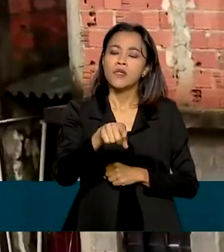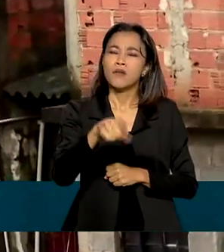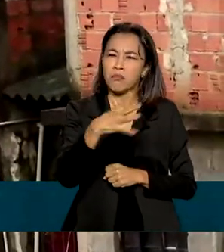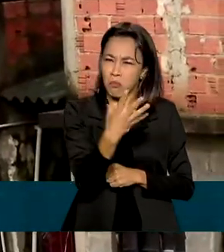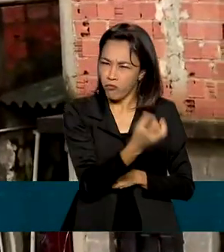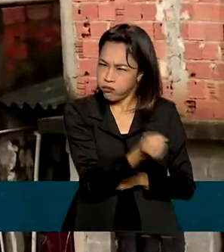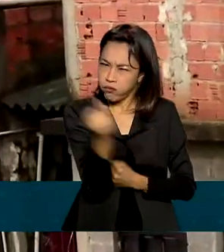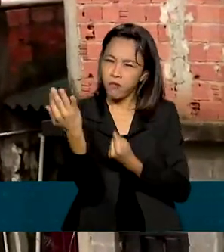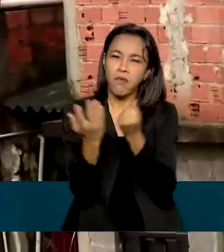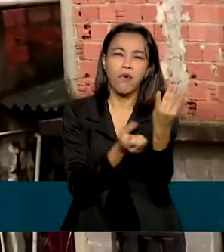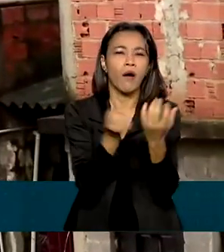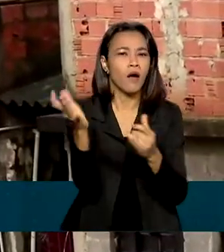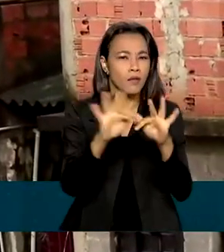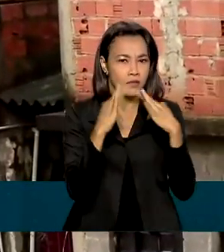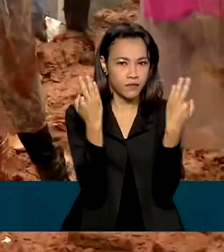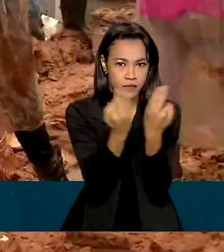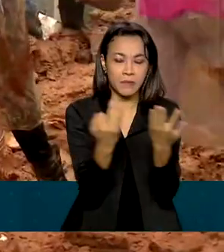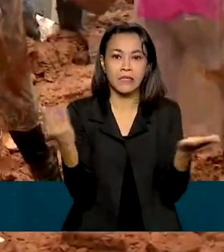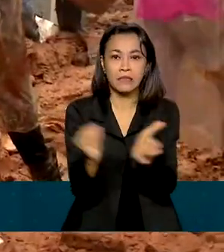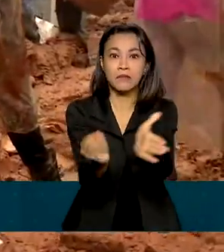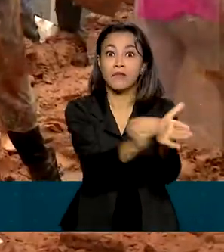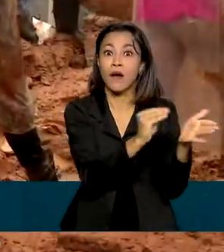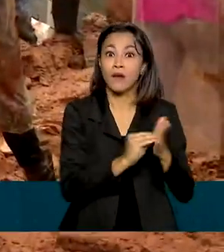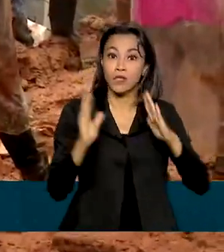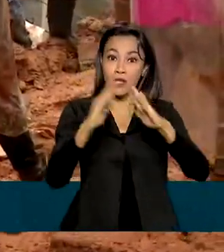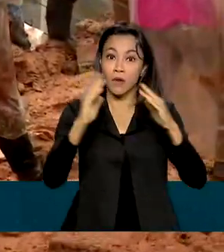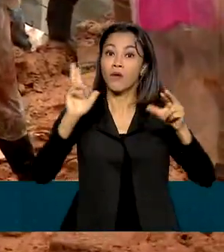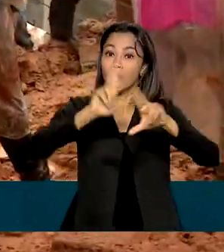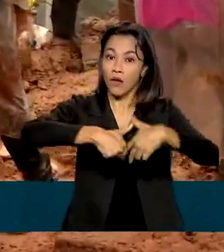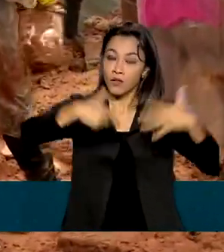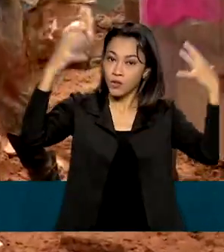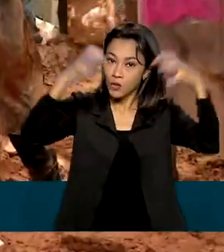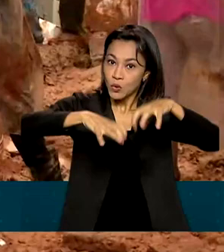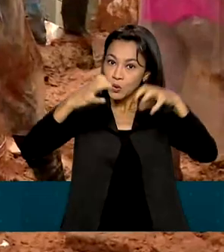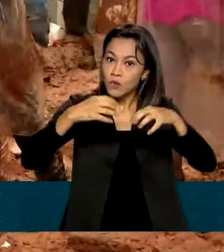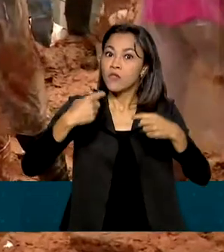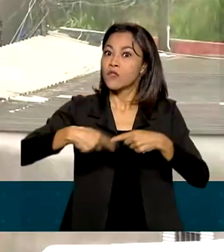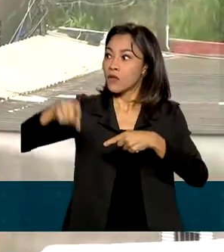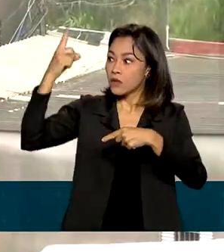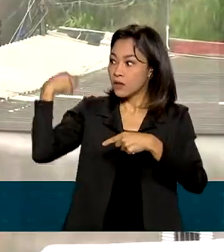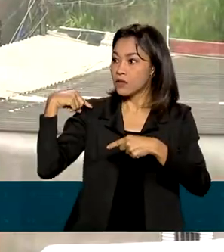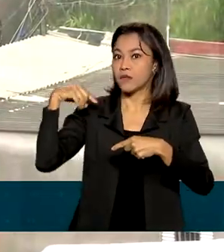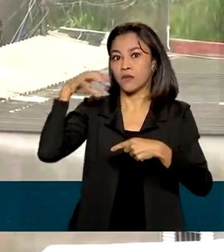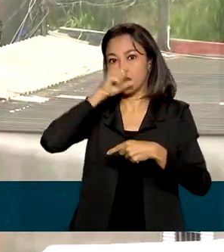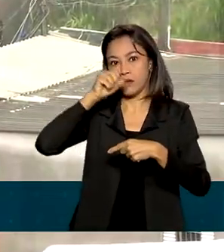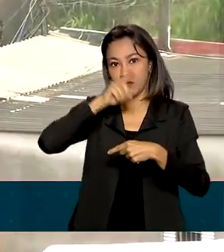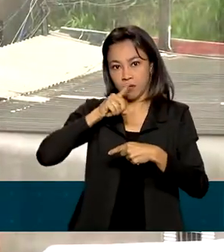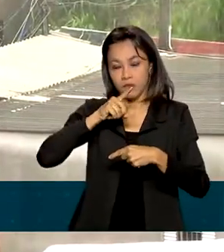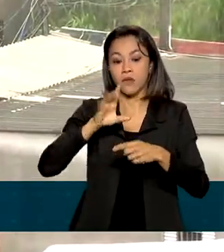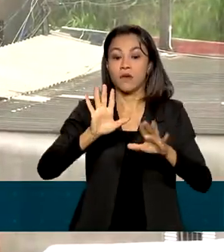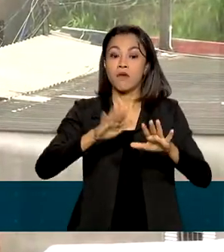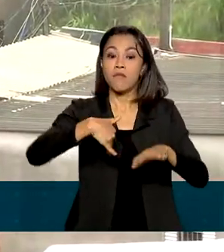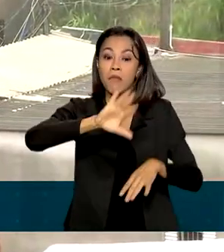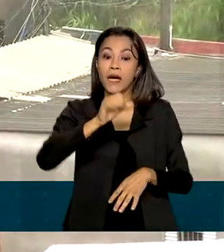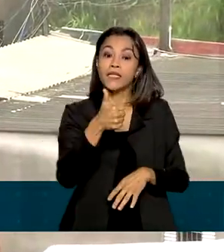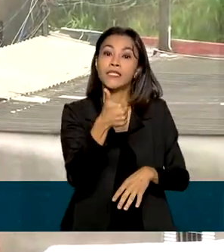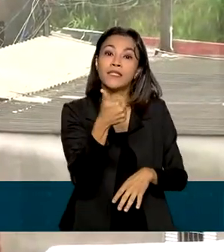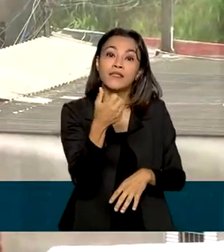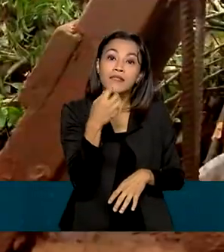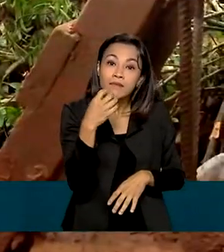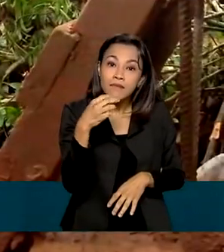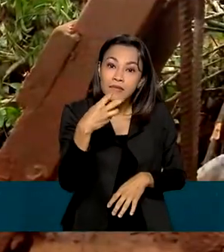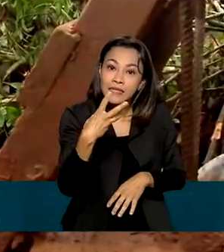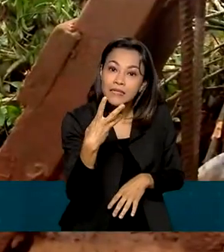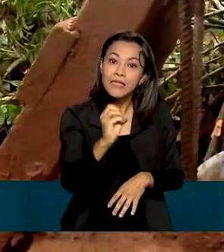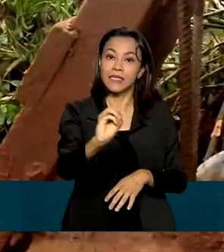desabrigadas ou desalojadas por causa dos temporais só no fim de semana. Mais de 30 municípios paulistas